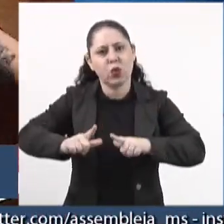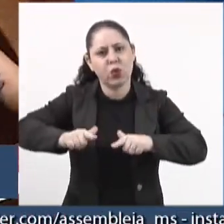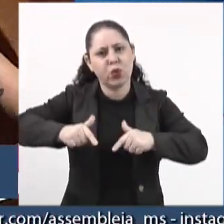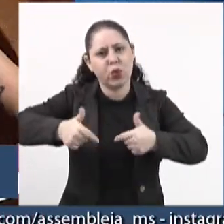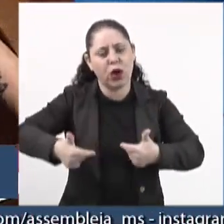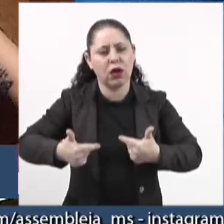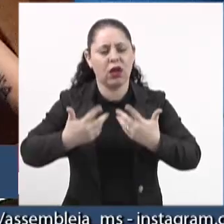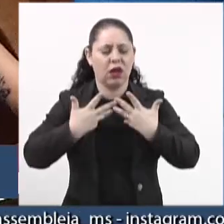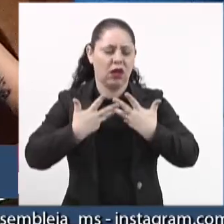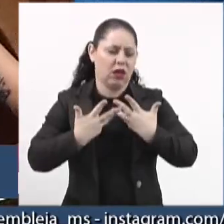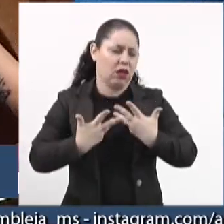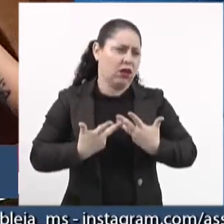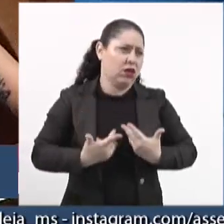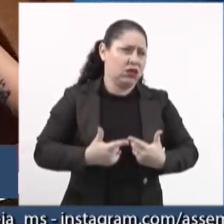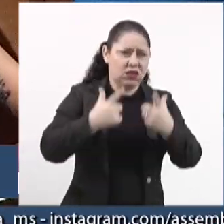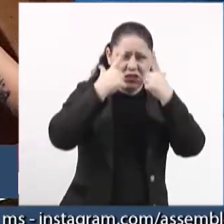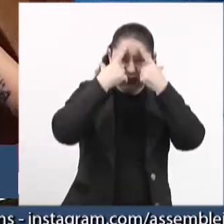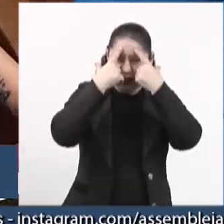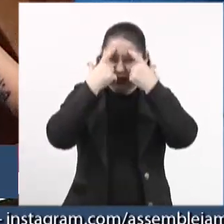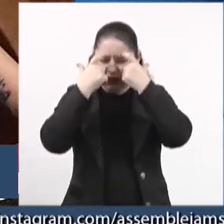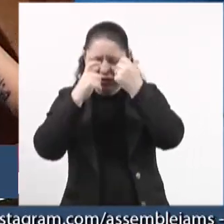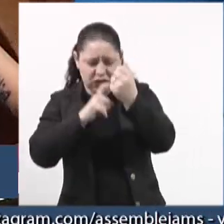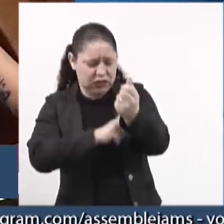desgaste, exaustão.